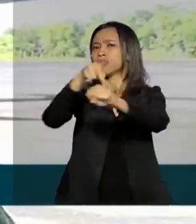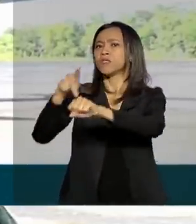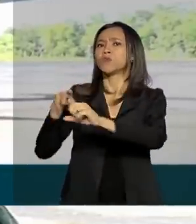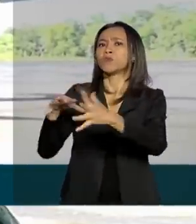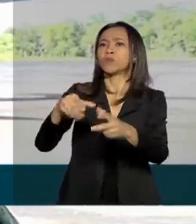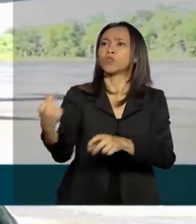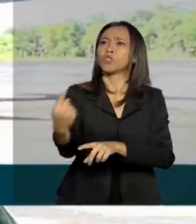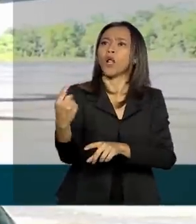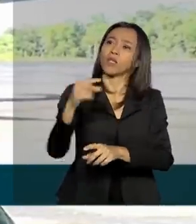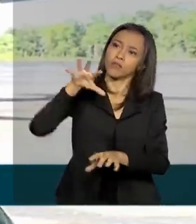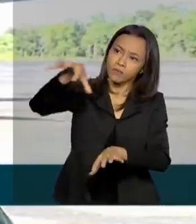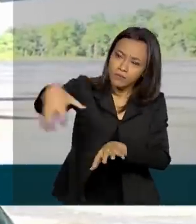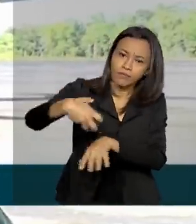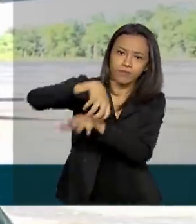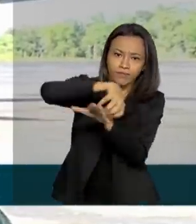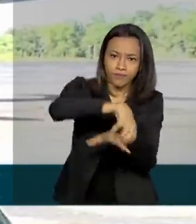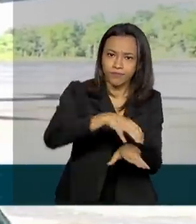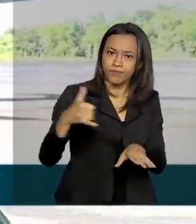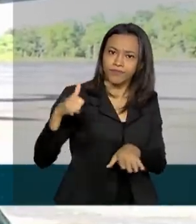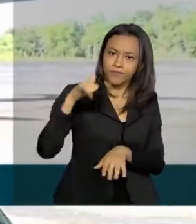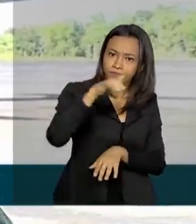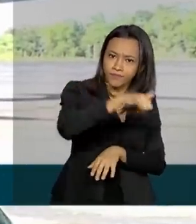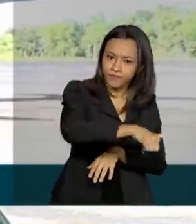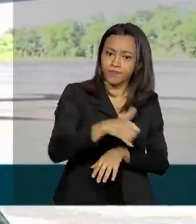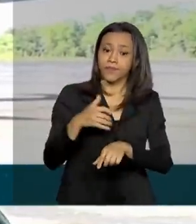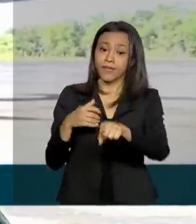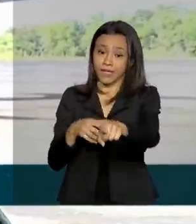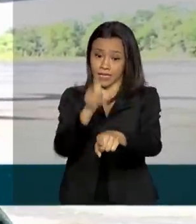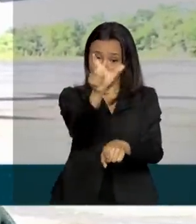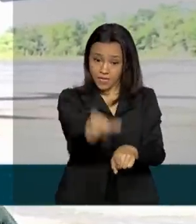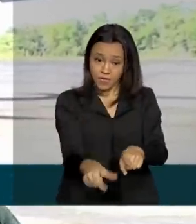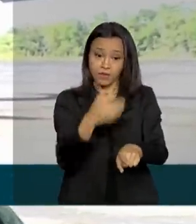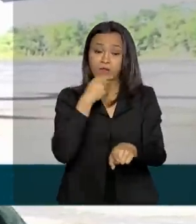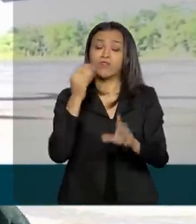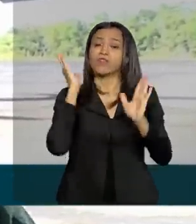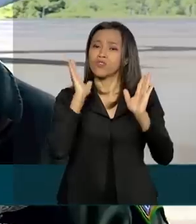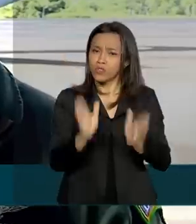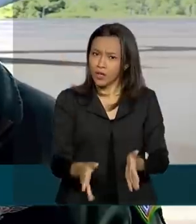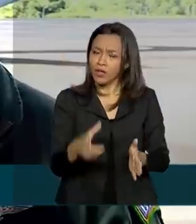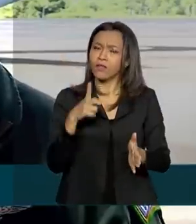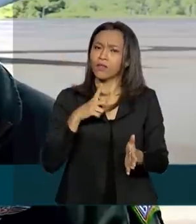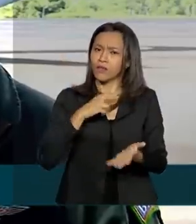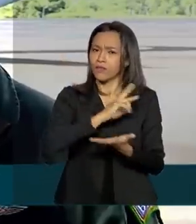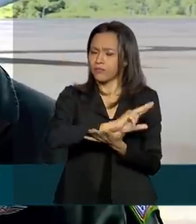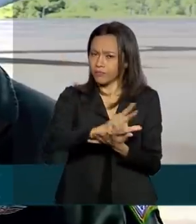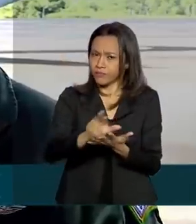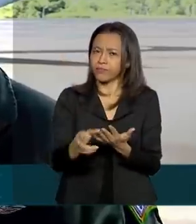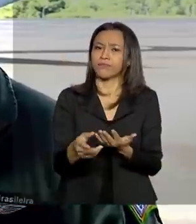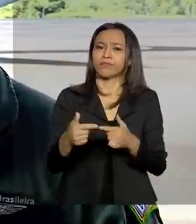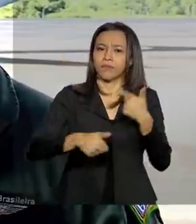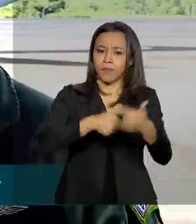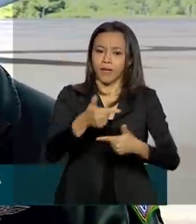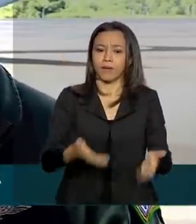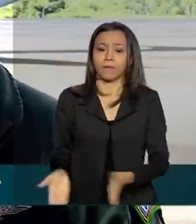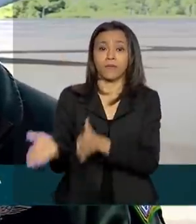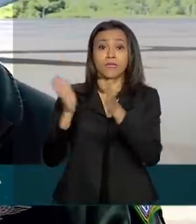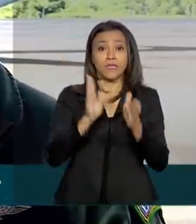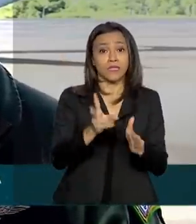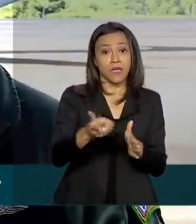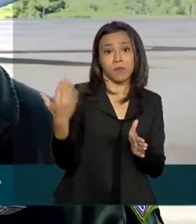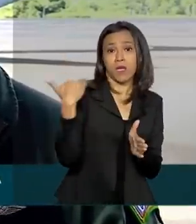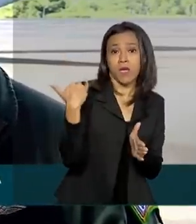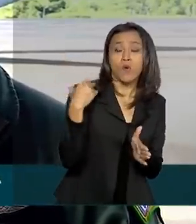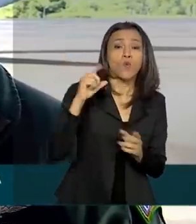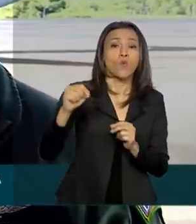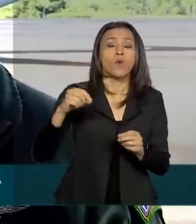piloto, o capitão da aeronáutica, Marcelo Almeida, já integrou muitas dessas missões. Estamos sendo constantemente acionados para realizar